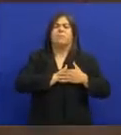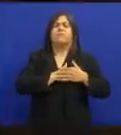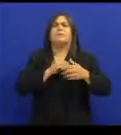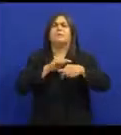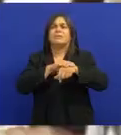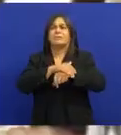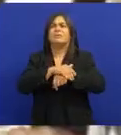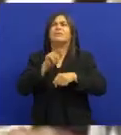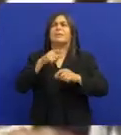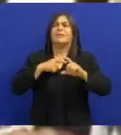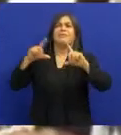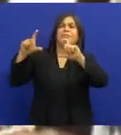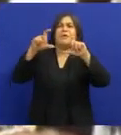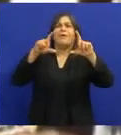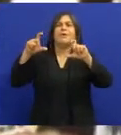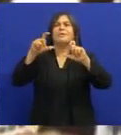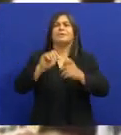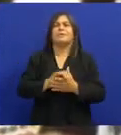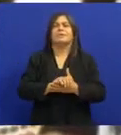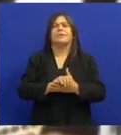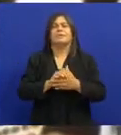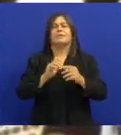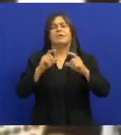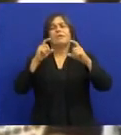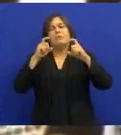show Lá à noite Tem umas fotos desse último show